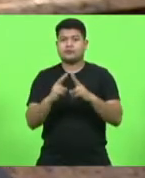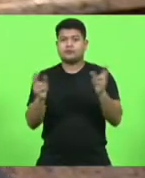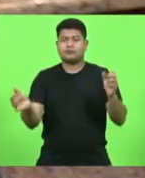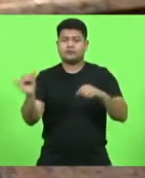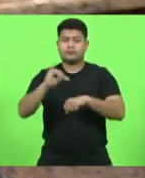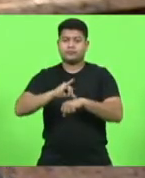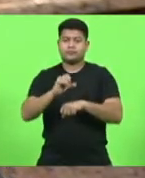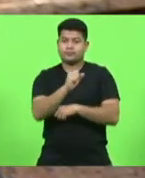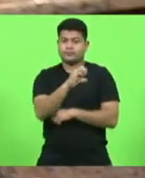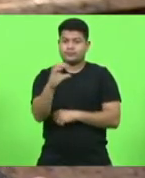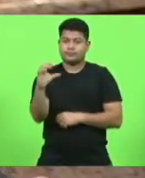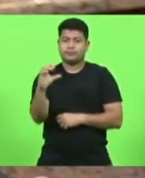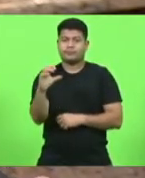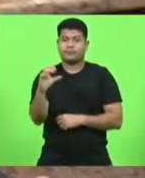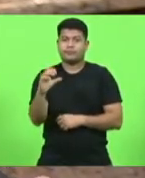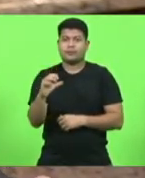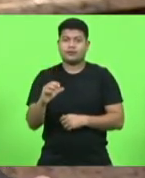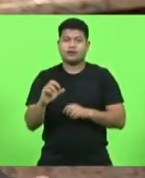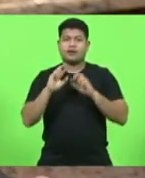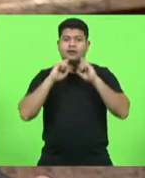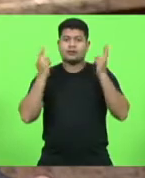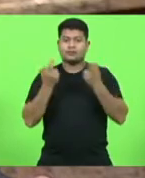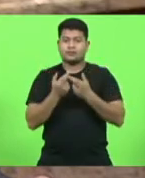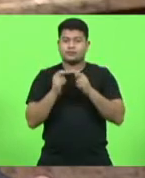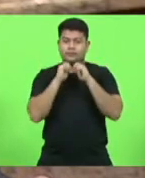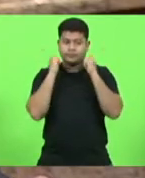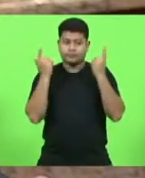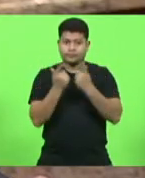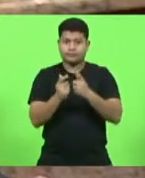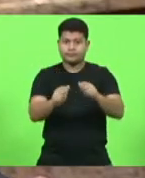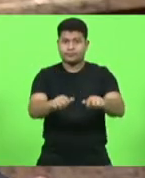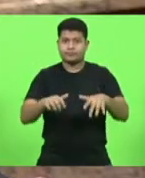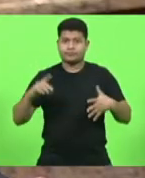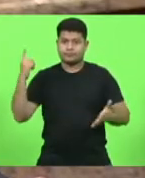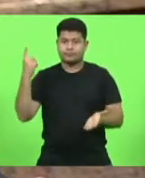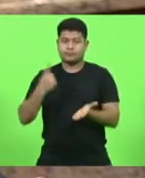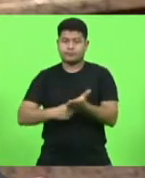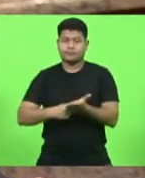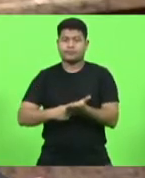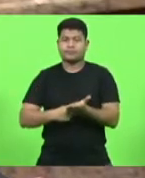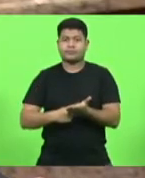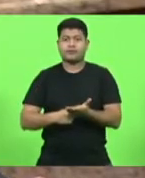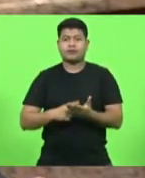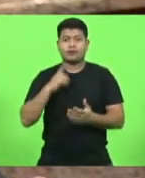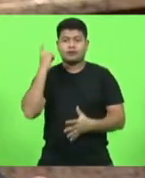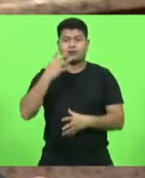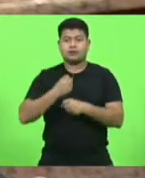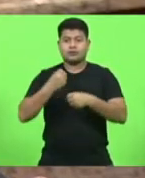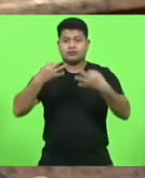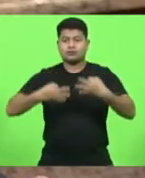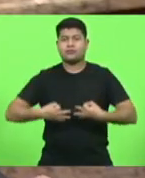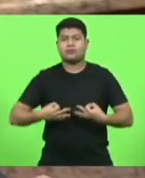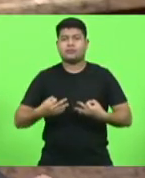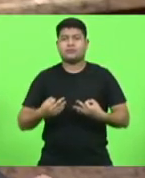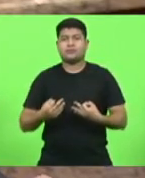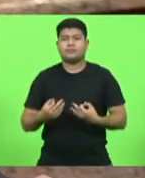Santa Catarina, reuniu-se a Assembleia Legislativa em sessão ordinária. Havendo o quórum regimental,